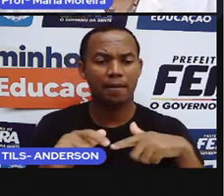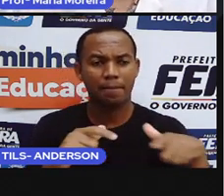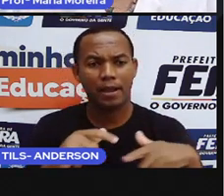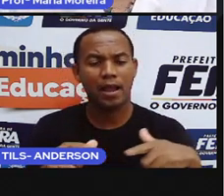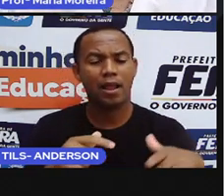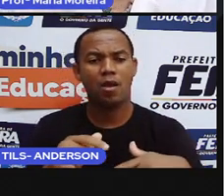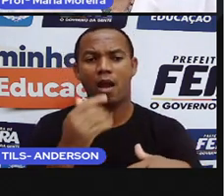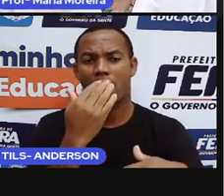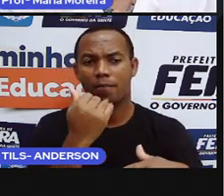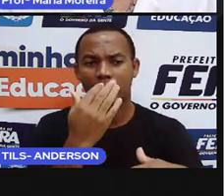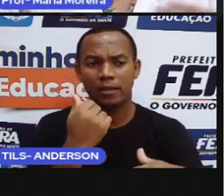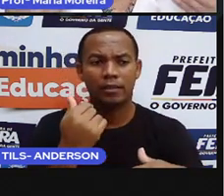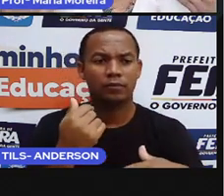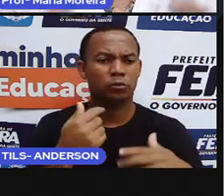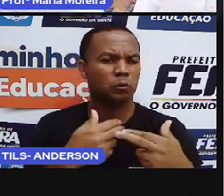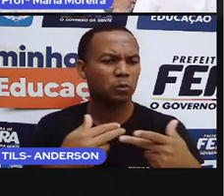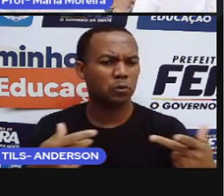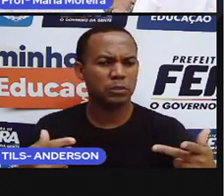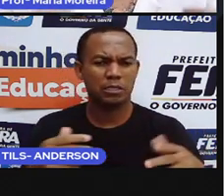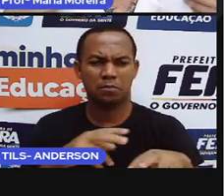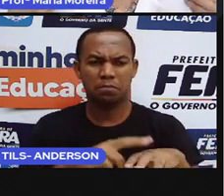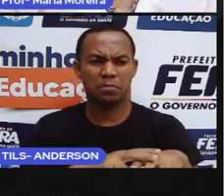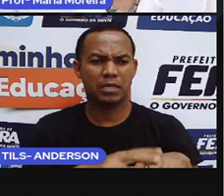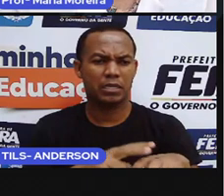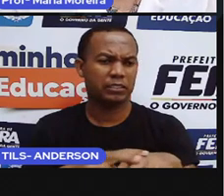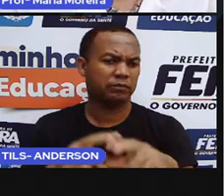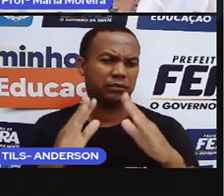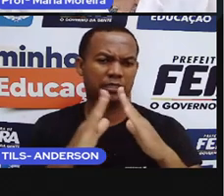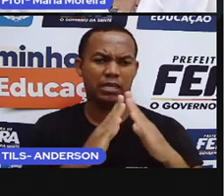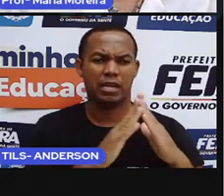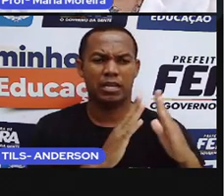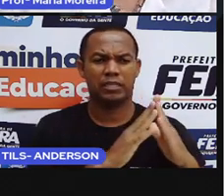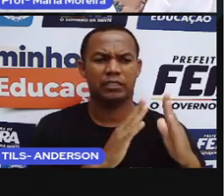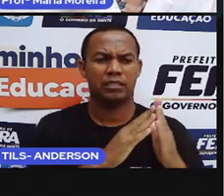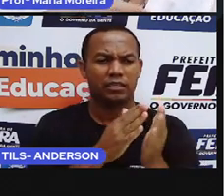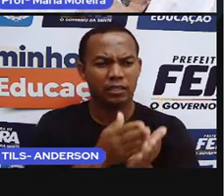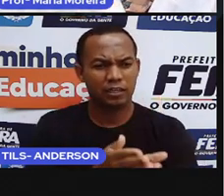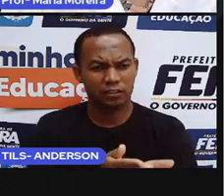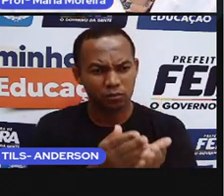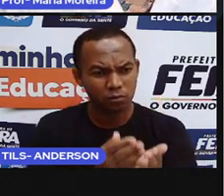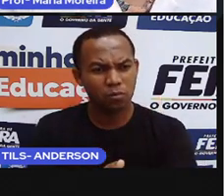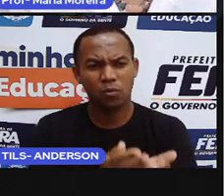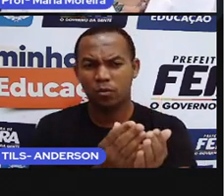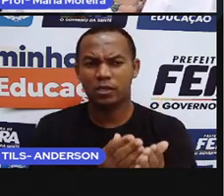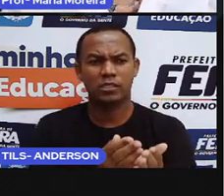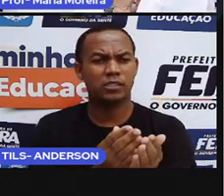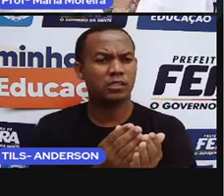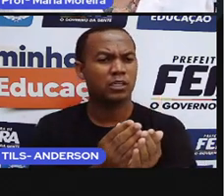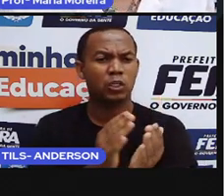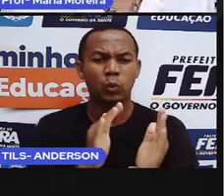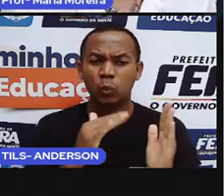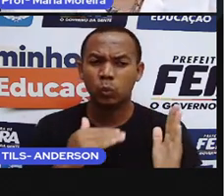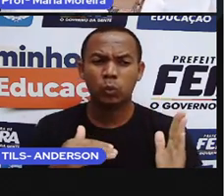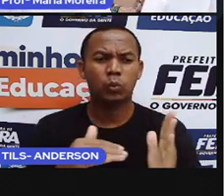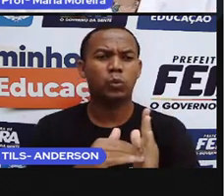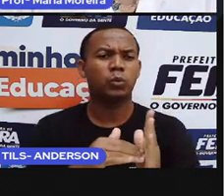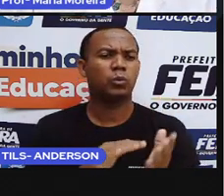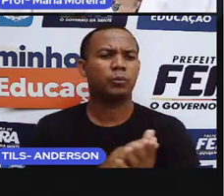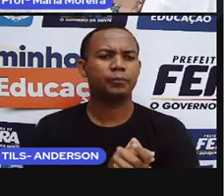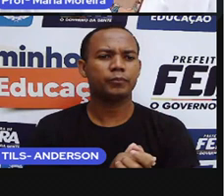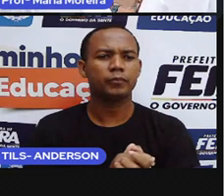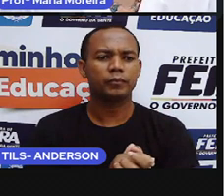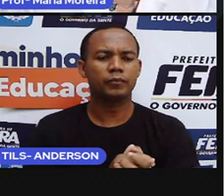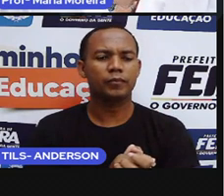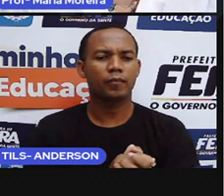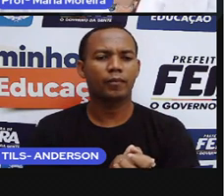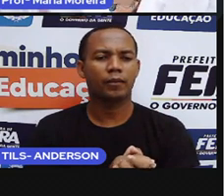alimentos. Das redes, dos bancos, das casas, das camboas, das ferramentas utilizadas no dia a dia. Como